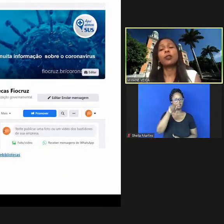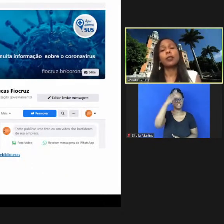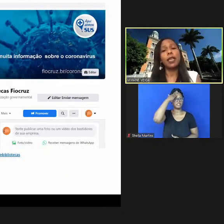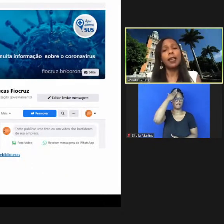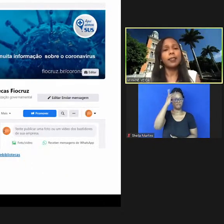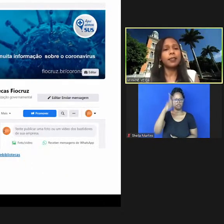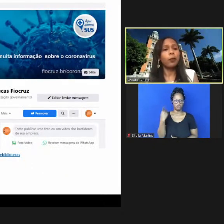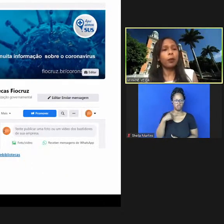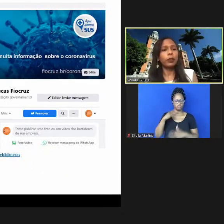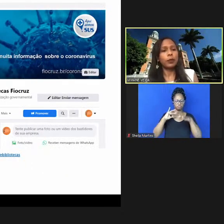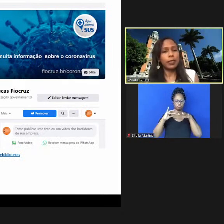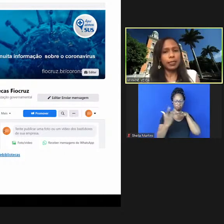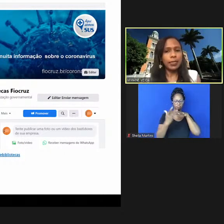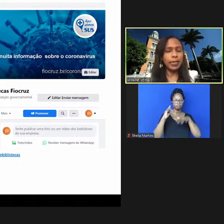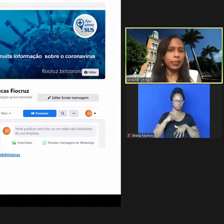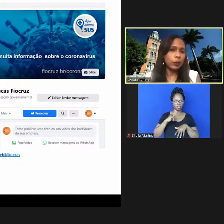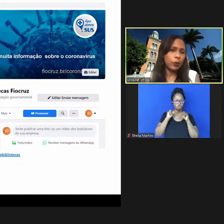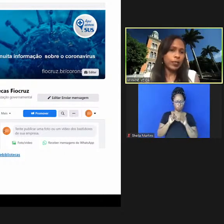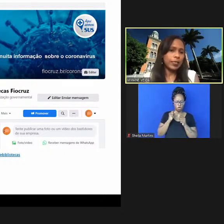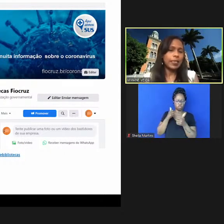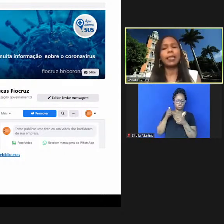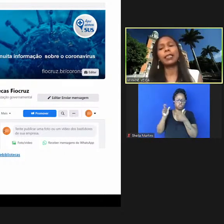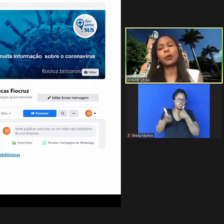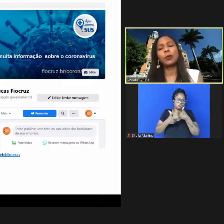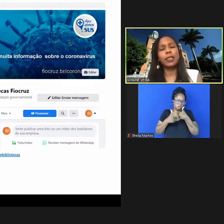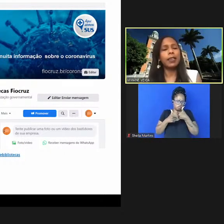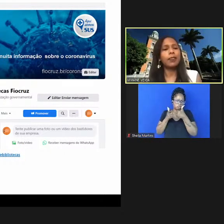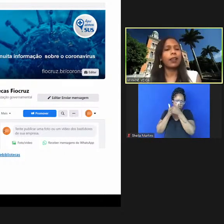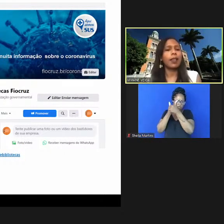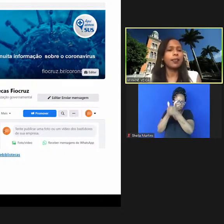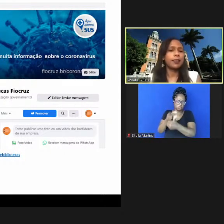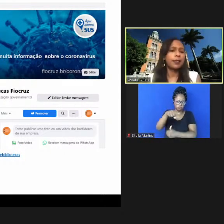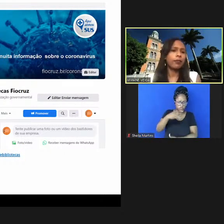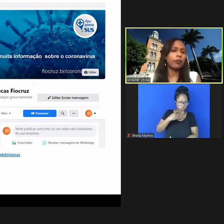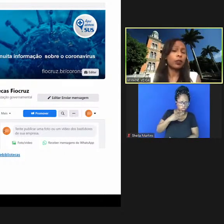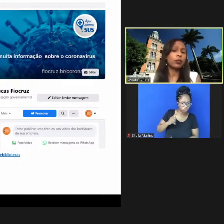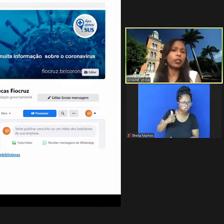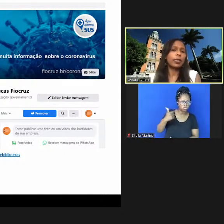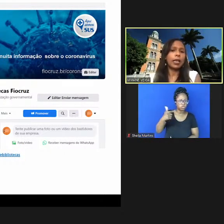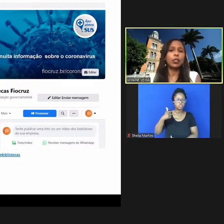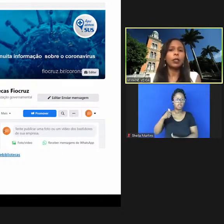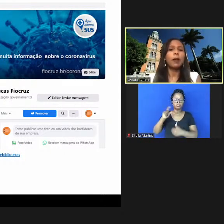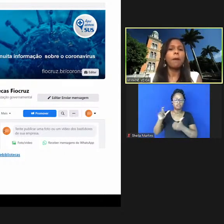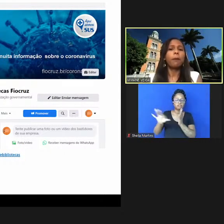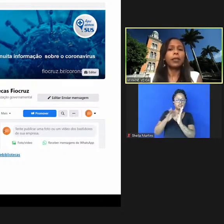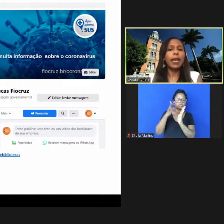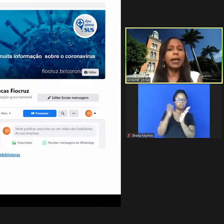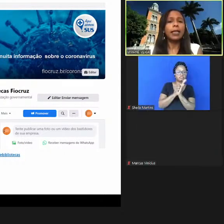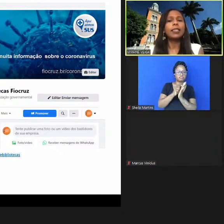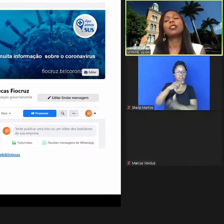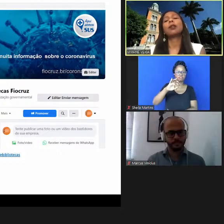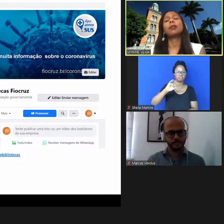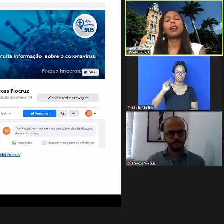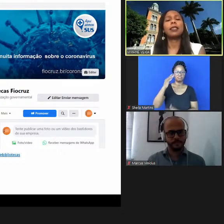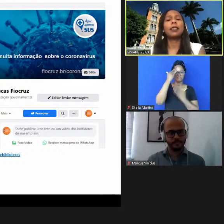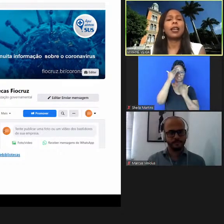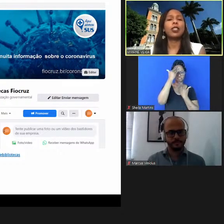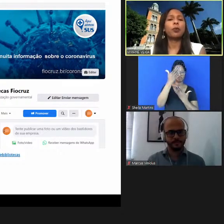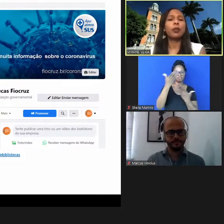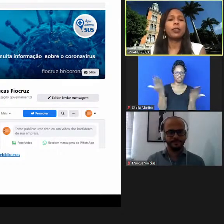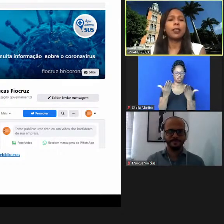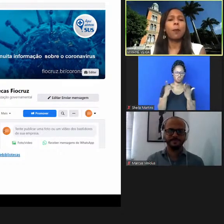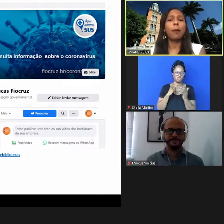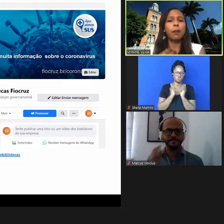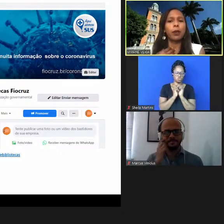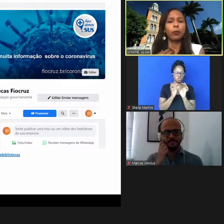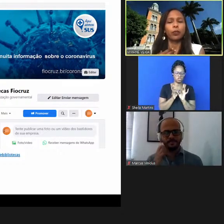está nas redes sociais então podem nos seguir quem ainda não conhecia quem ainda não segue vai lá e se inscreve nos nossos canais obrigada e estamos aí à